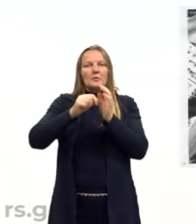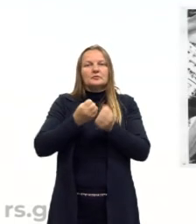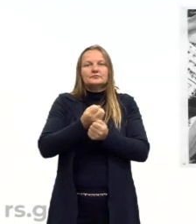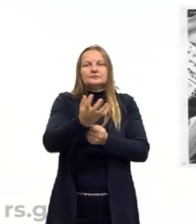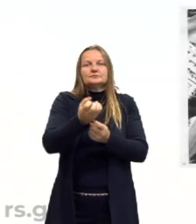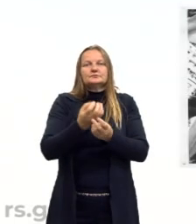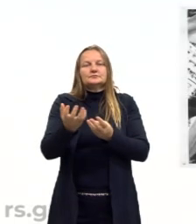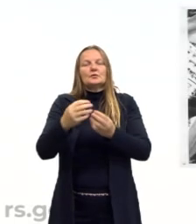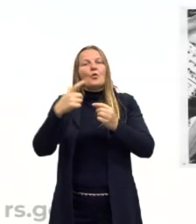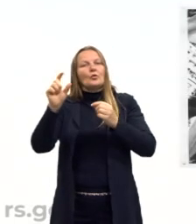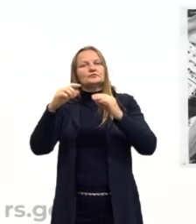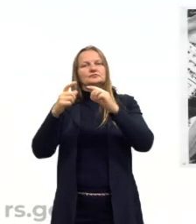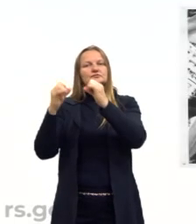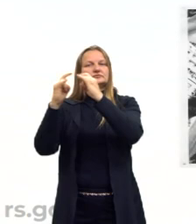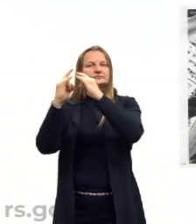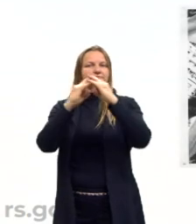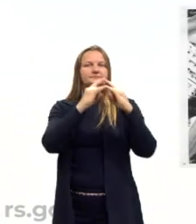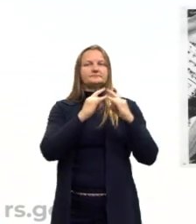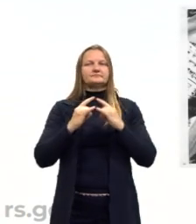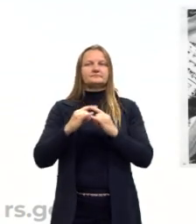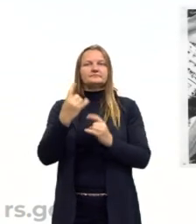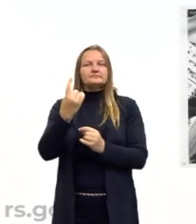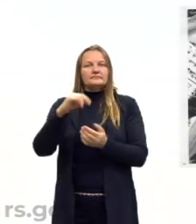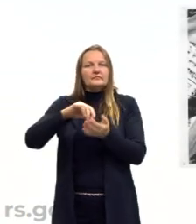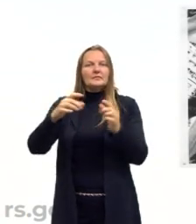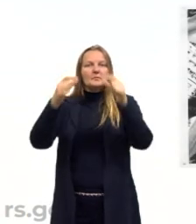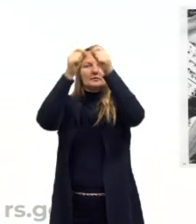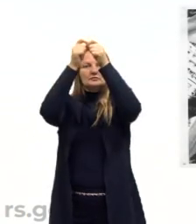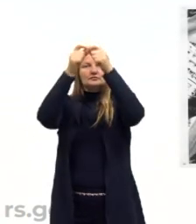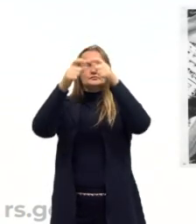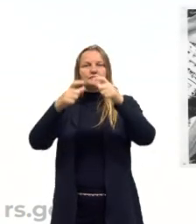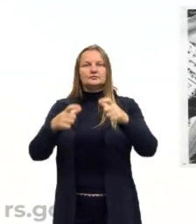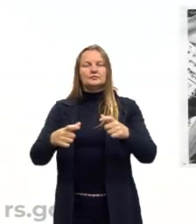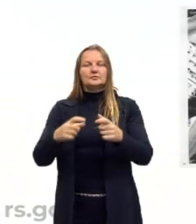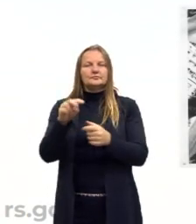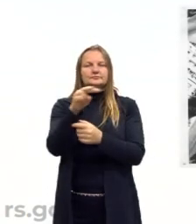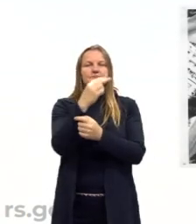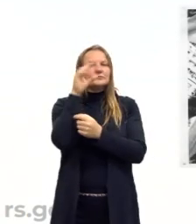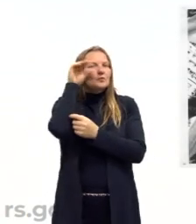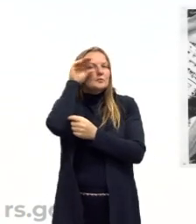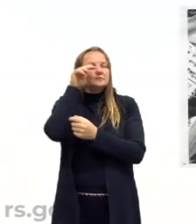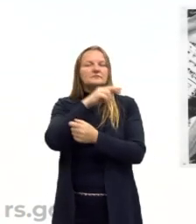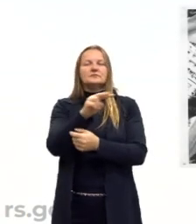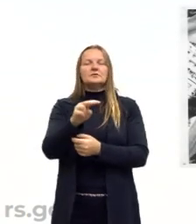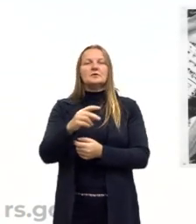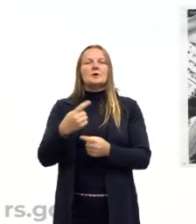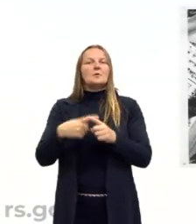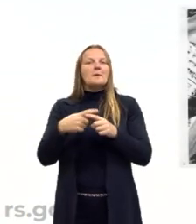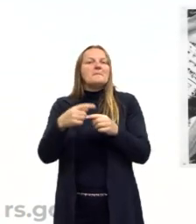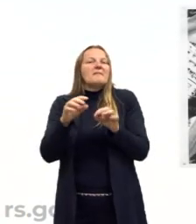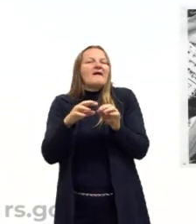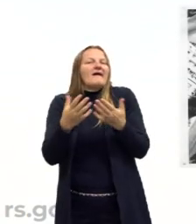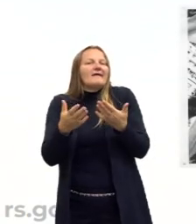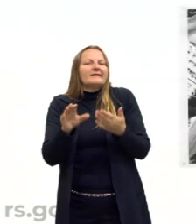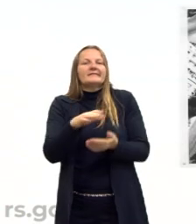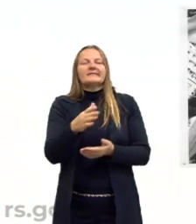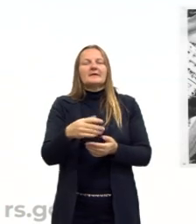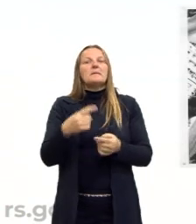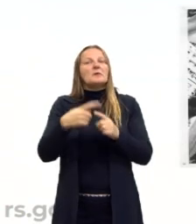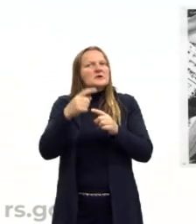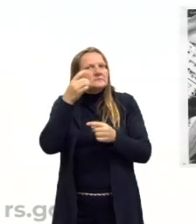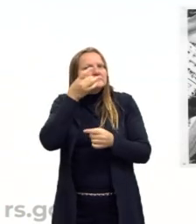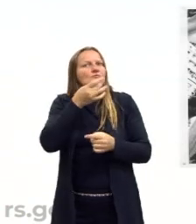arquitetura em que uma torre poderia observar todos os outros. Então, isso não é intencional. É por acaso, pessoal. É